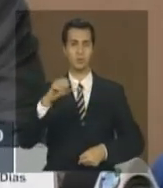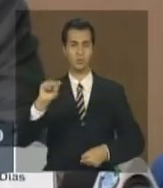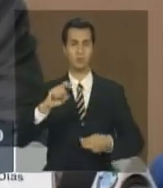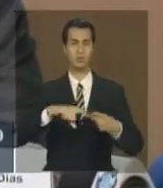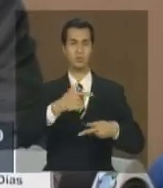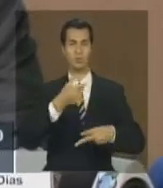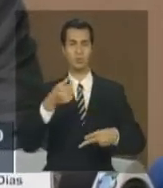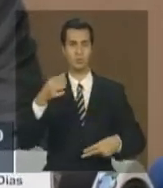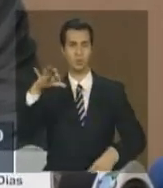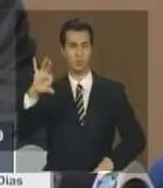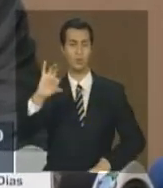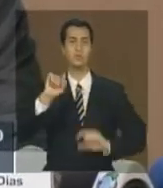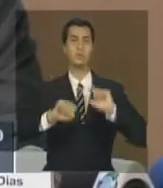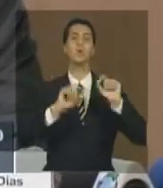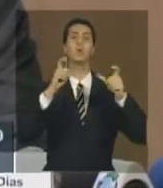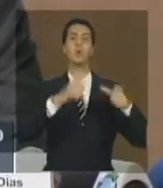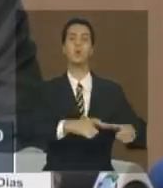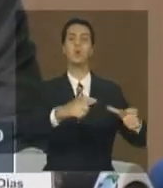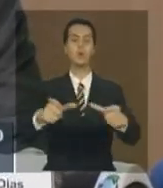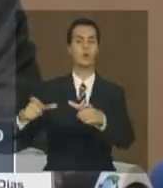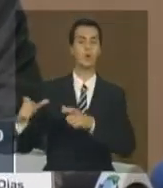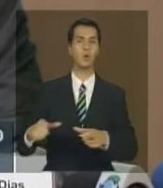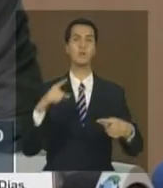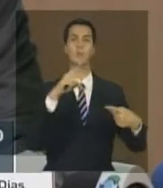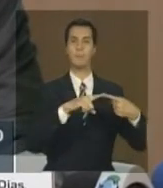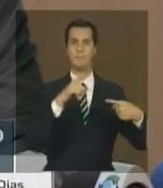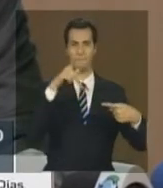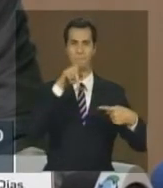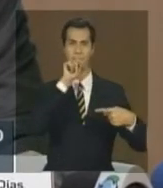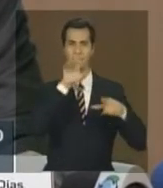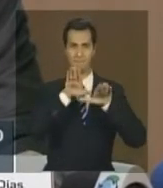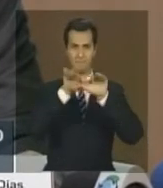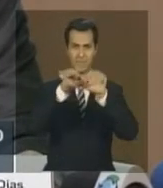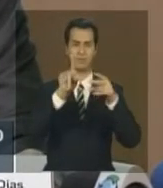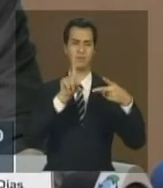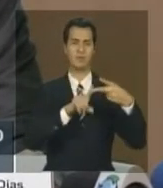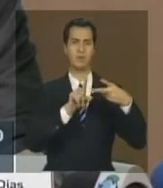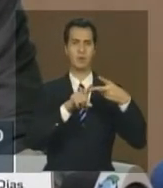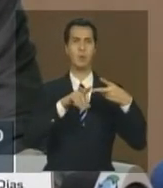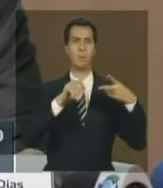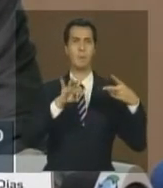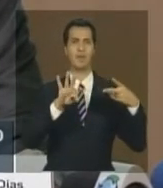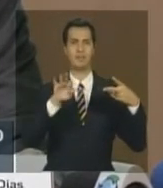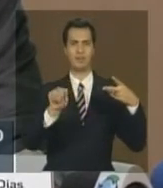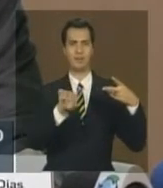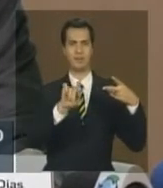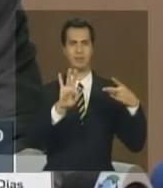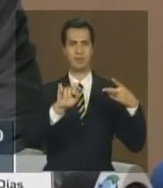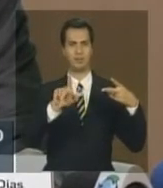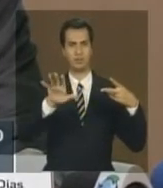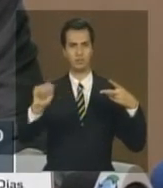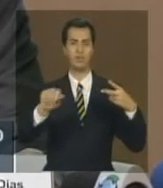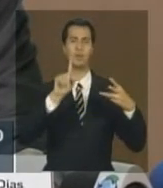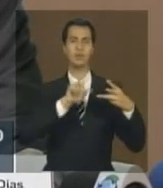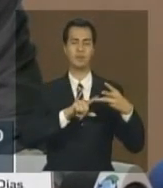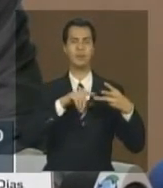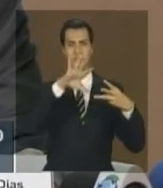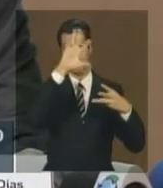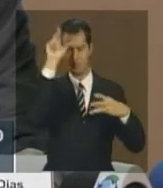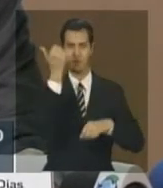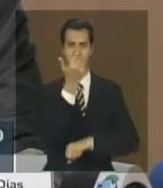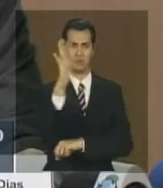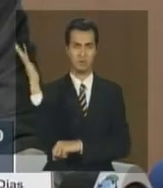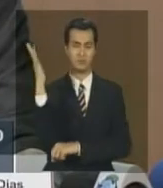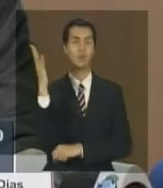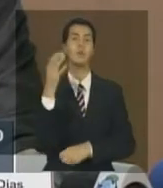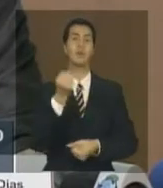Panto e Mato Plante. No ano passado, a gente já divulgou os dados de desmatamento desse período de 2008 a 2009 para os biomas